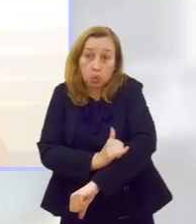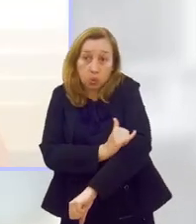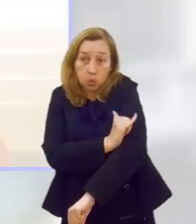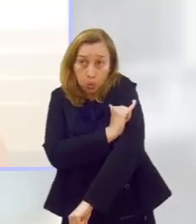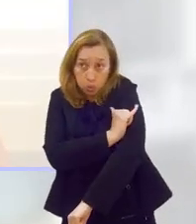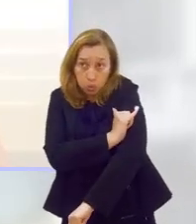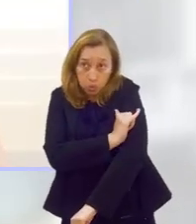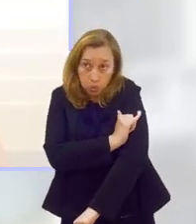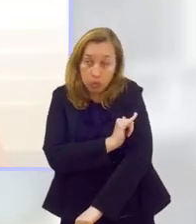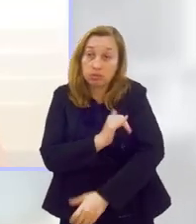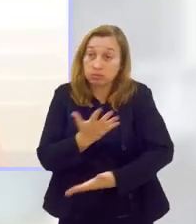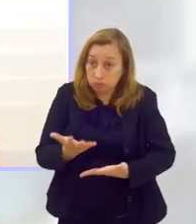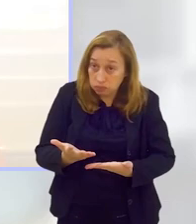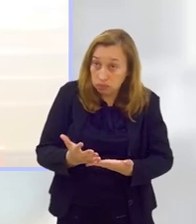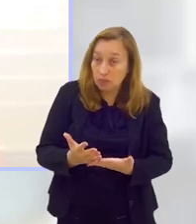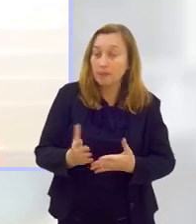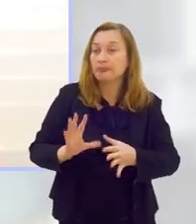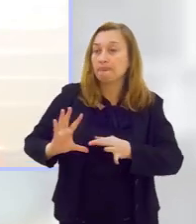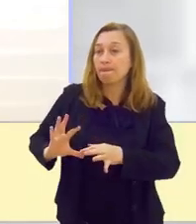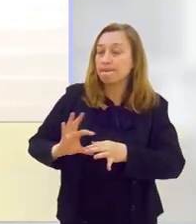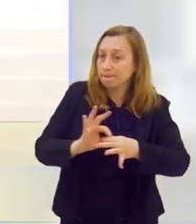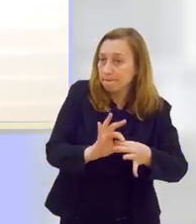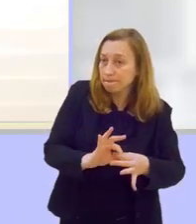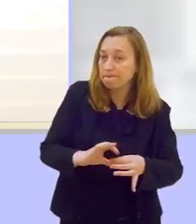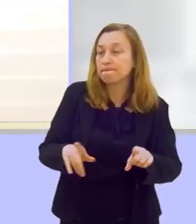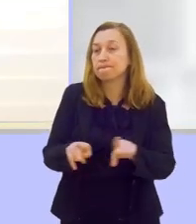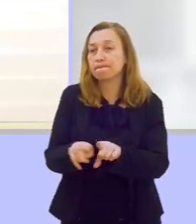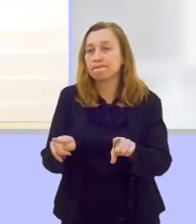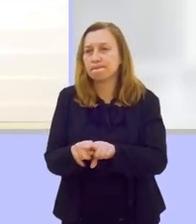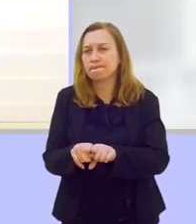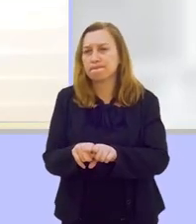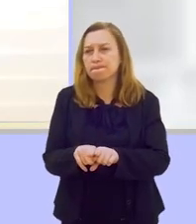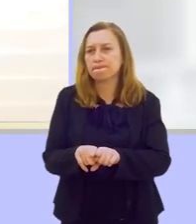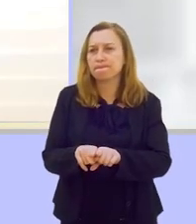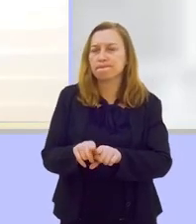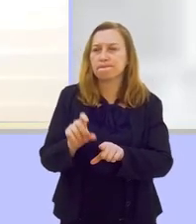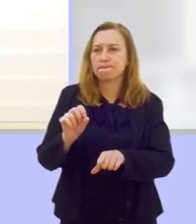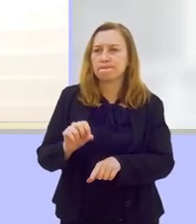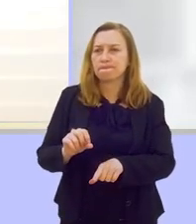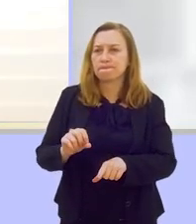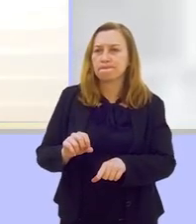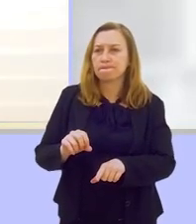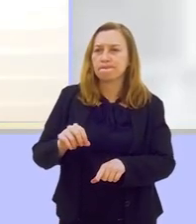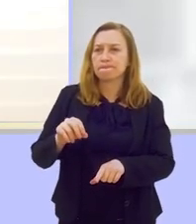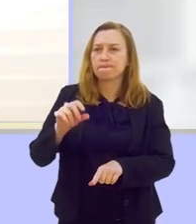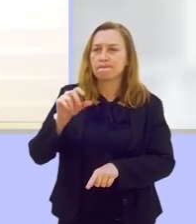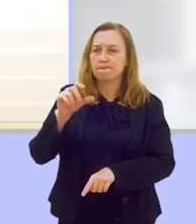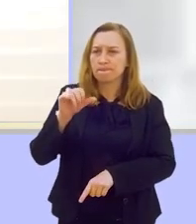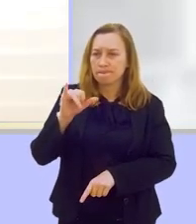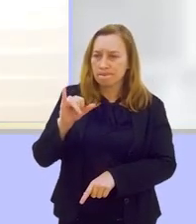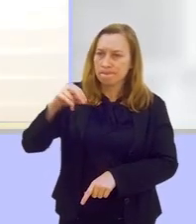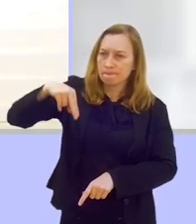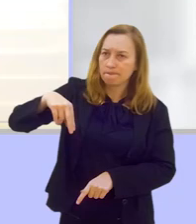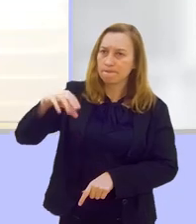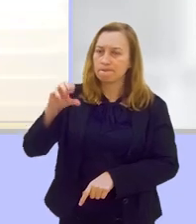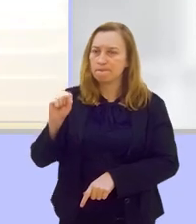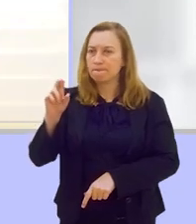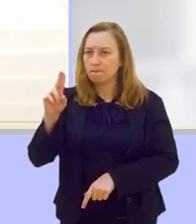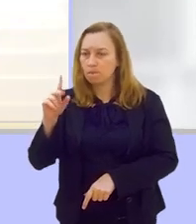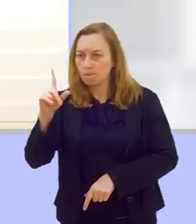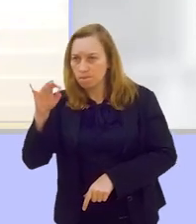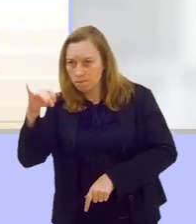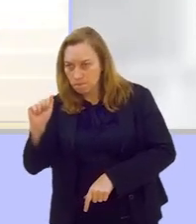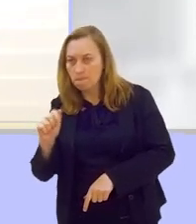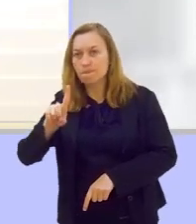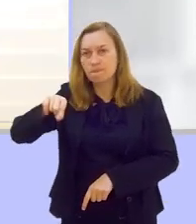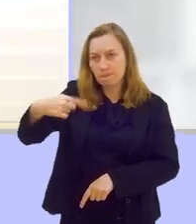associada ao aumento dos níveis séricos de insulina e de um outro hormônio que se chama IGF